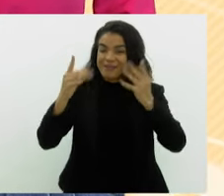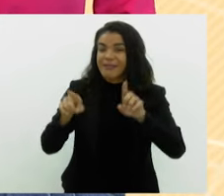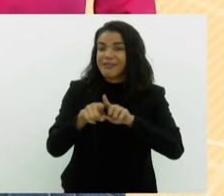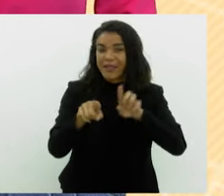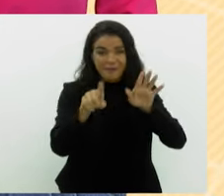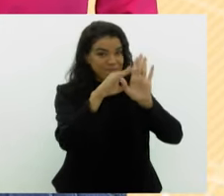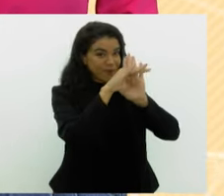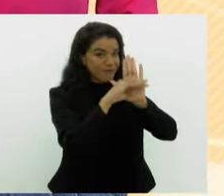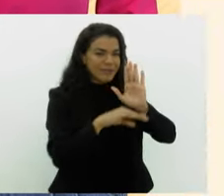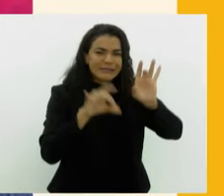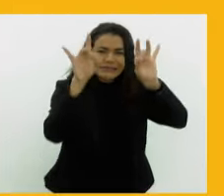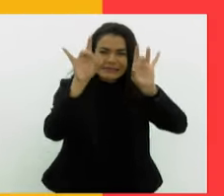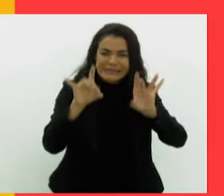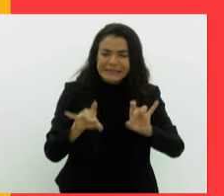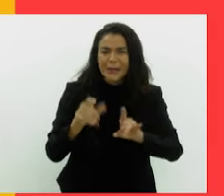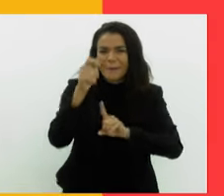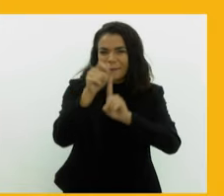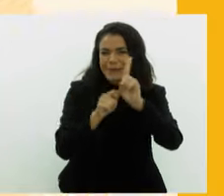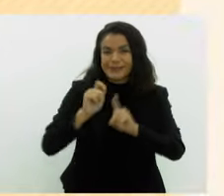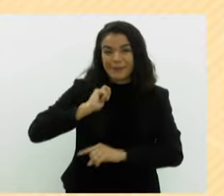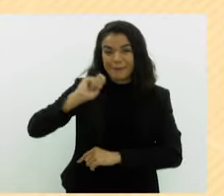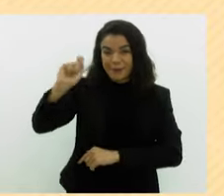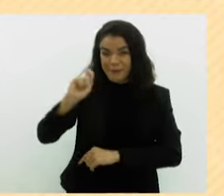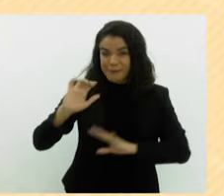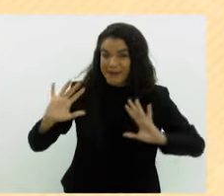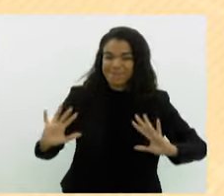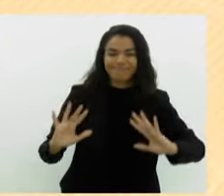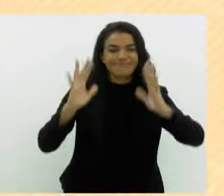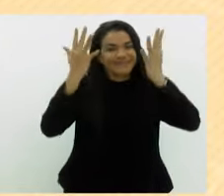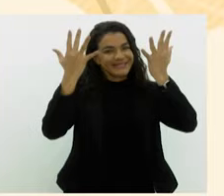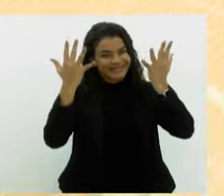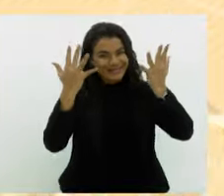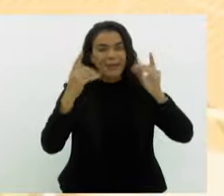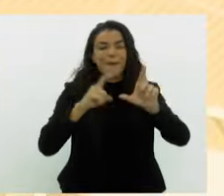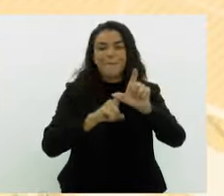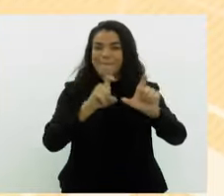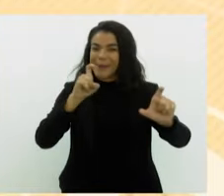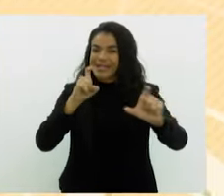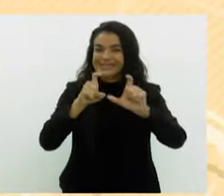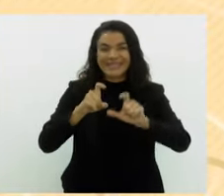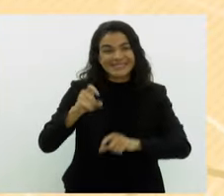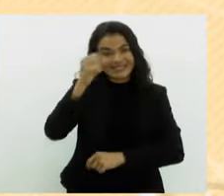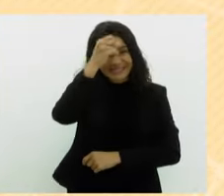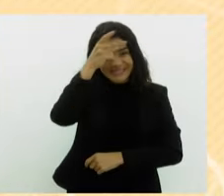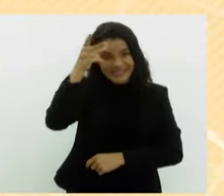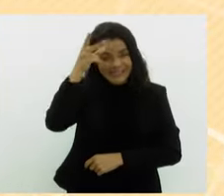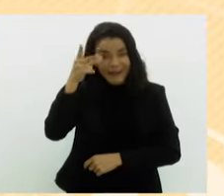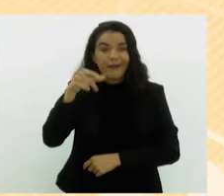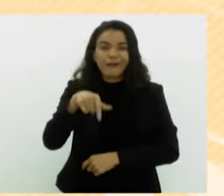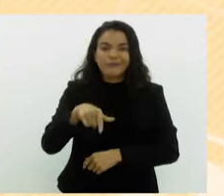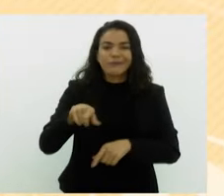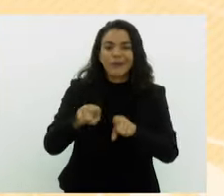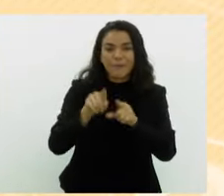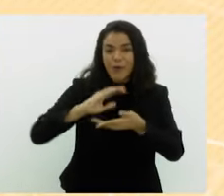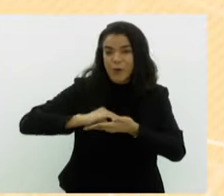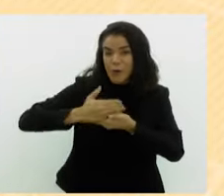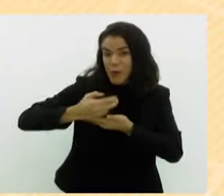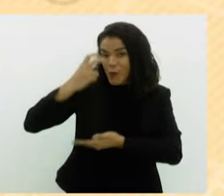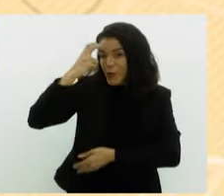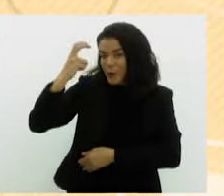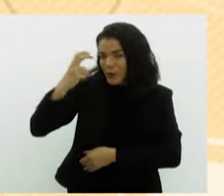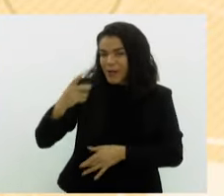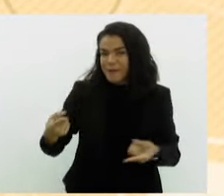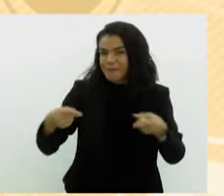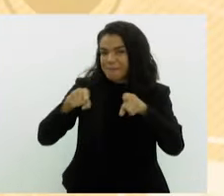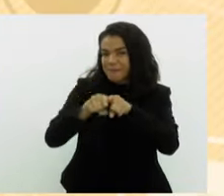programação especial para o mês de abril. Para celebrar o aniversário de emancipação da cidade, a Fundação Rio das Oscras de Cultura, em